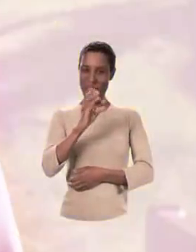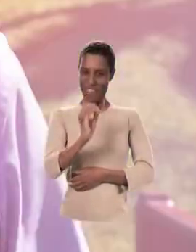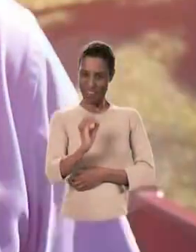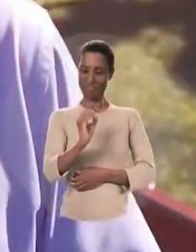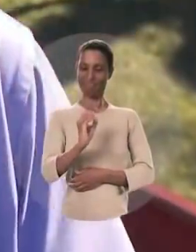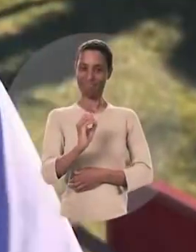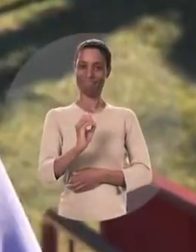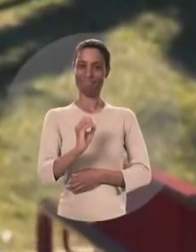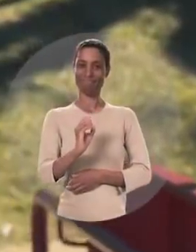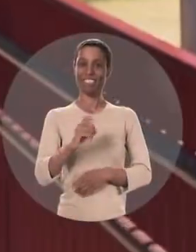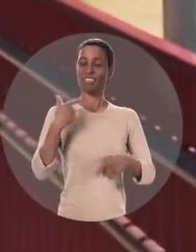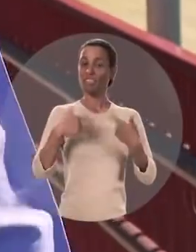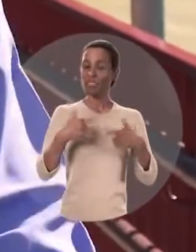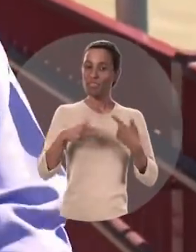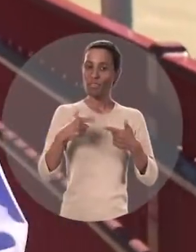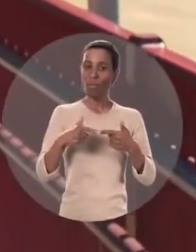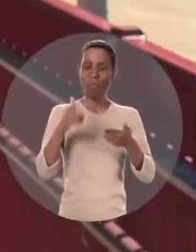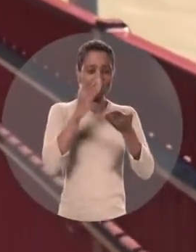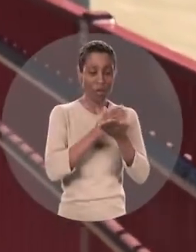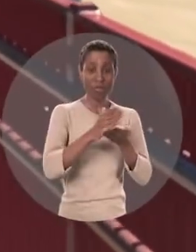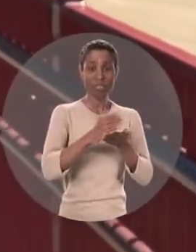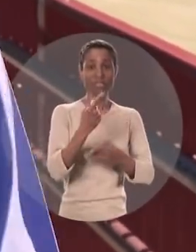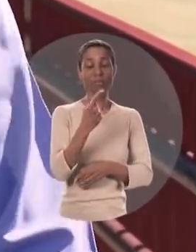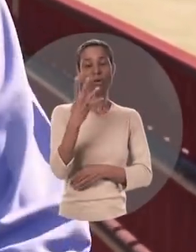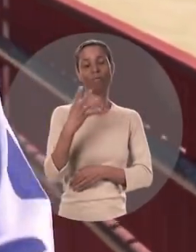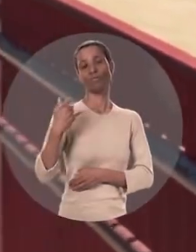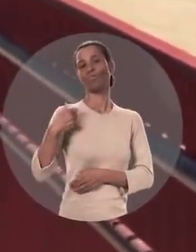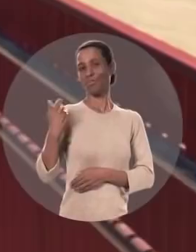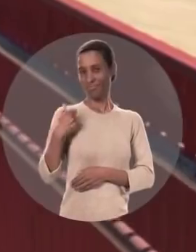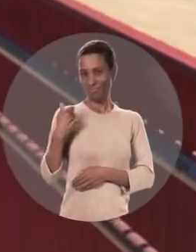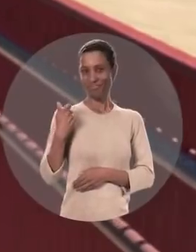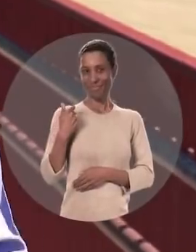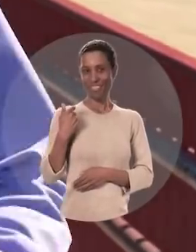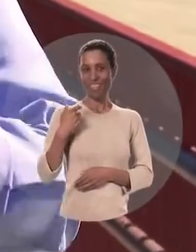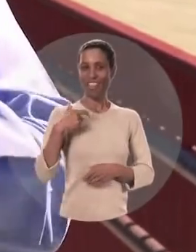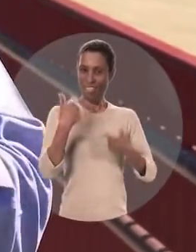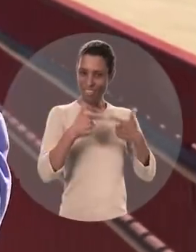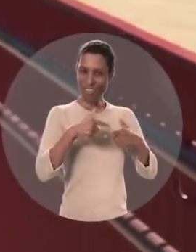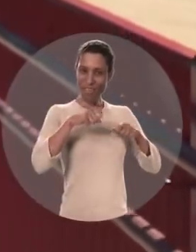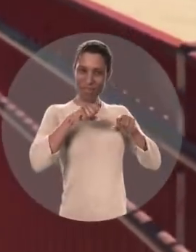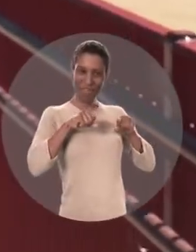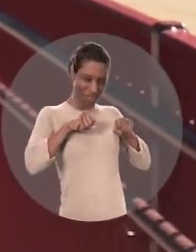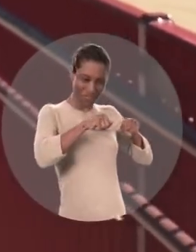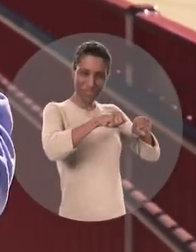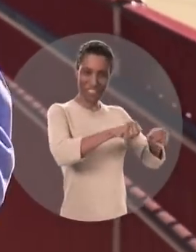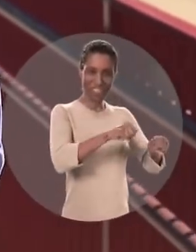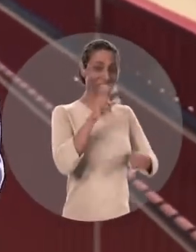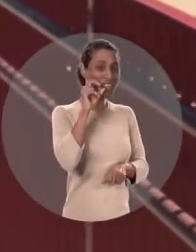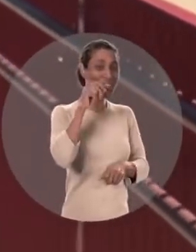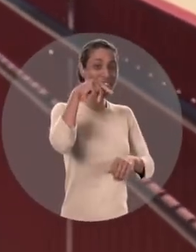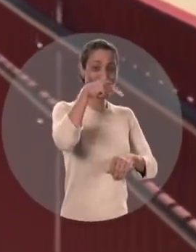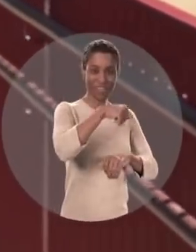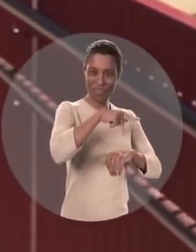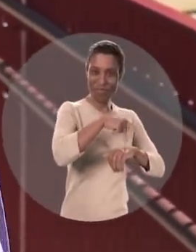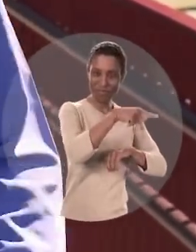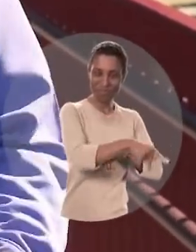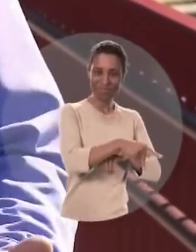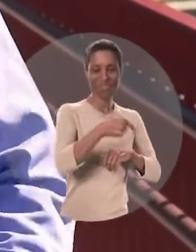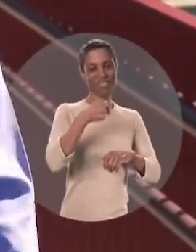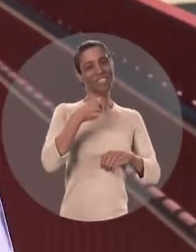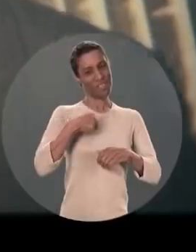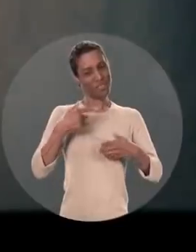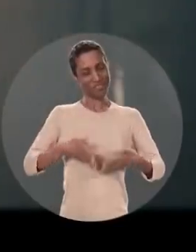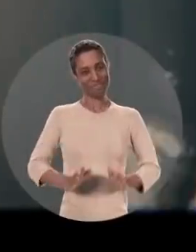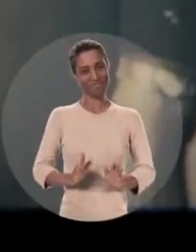Eu sou Beto Albuquerque. Trabalho desde os 14 anos, quando comecei como empacotador do Zafari, aqui em Passo Fundo,